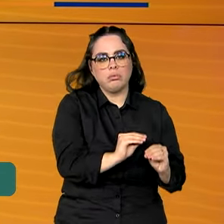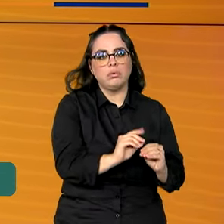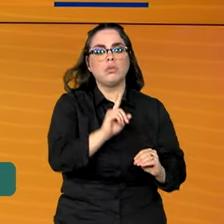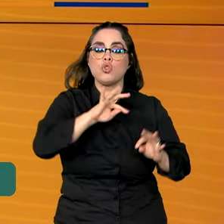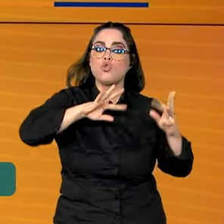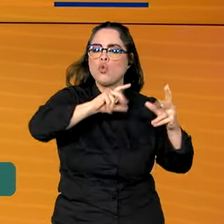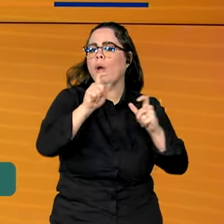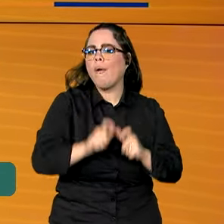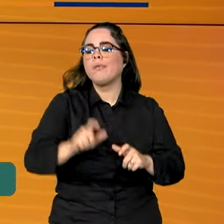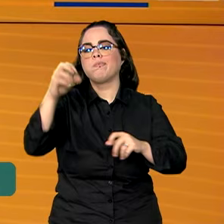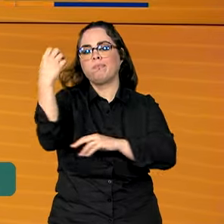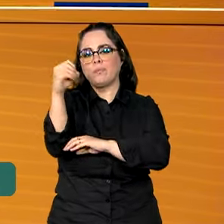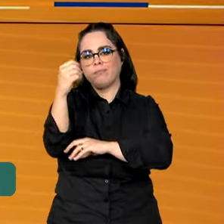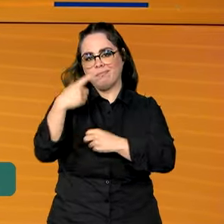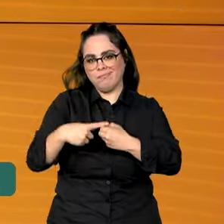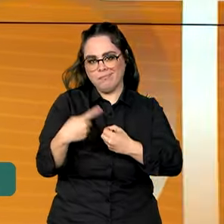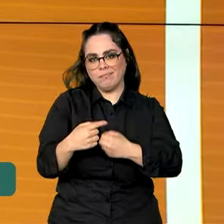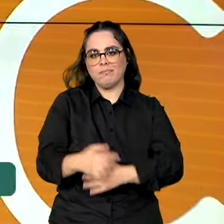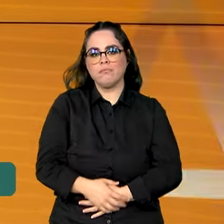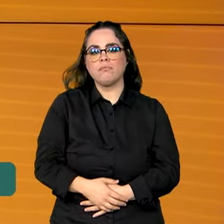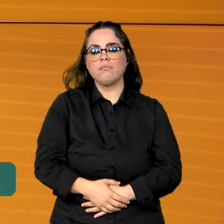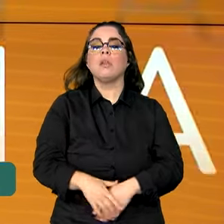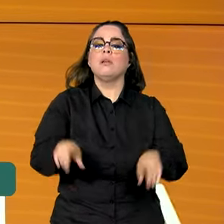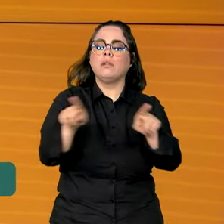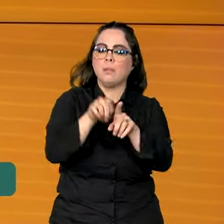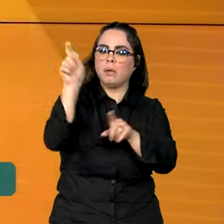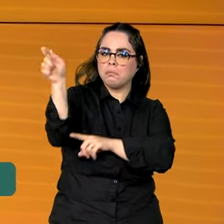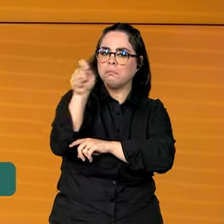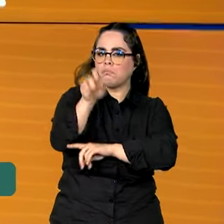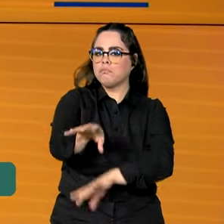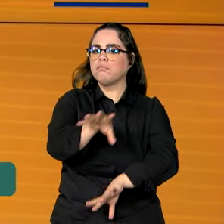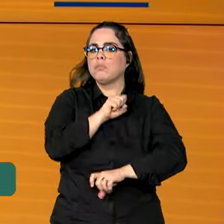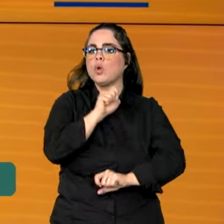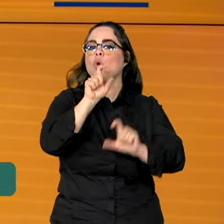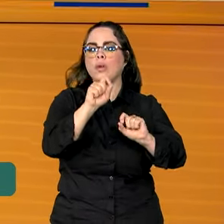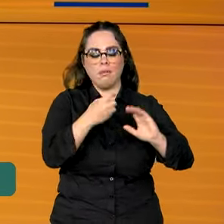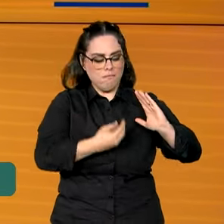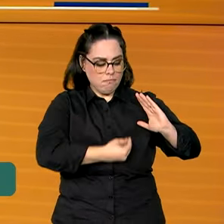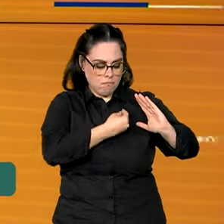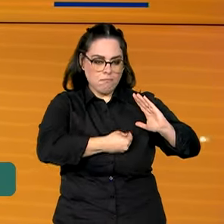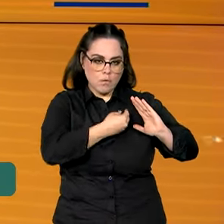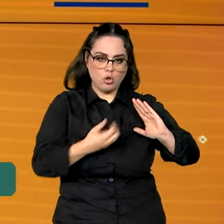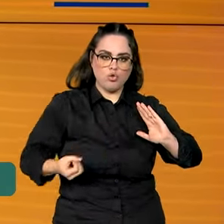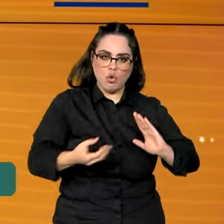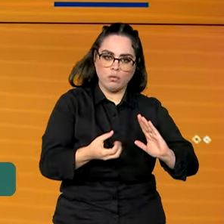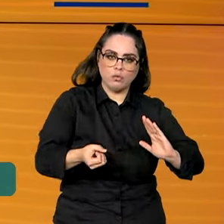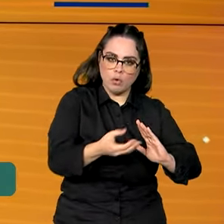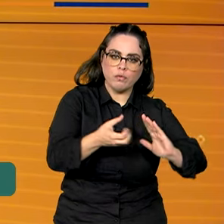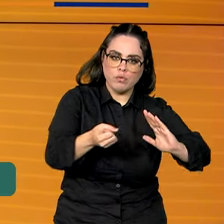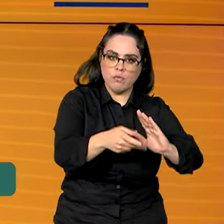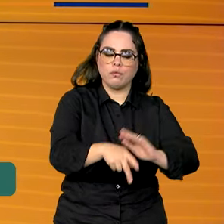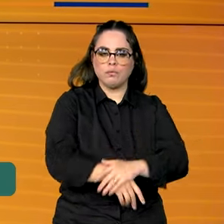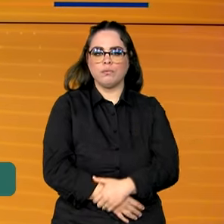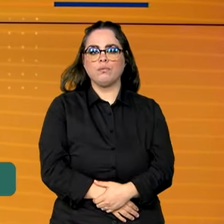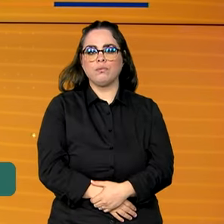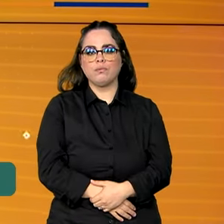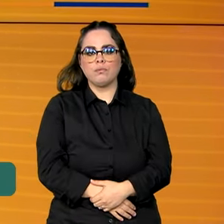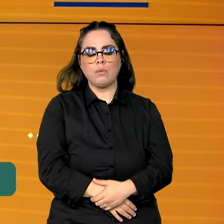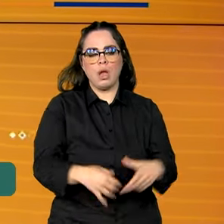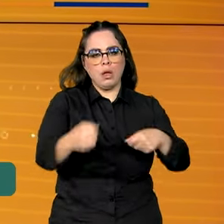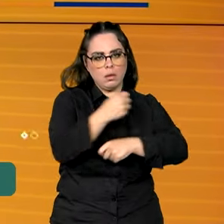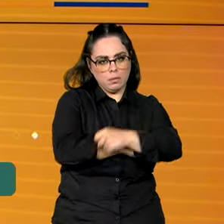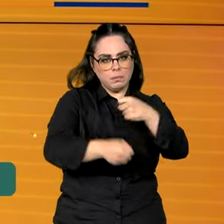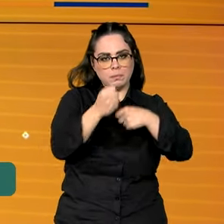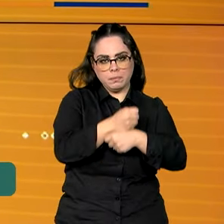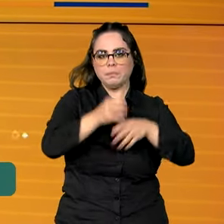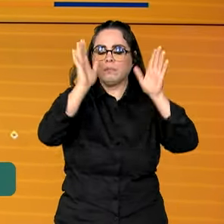são em Porto Alegre. Além dessas casas, o Rio Grande do Sul também está sendo beneficiado com novas unidades do Minha Casa Minha Vida. Somente no ano